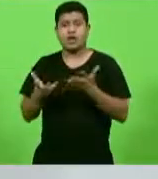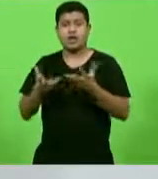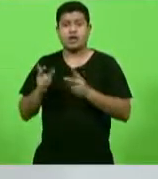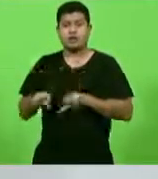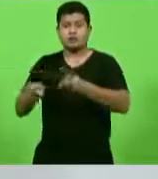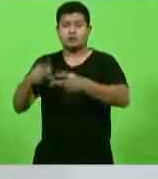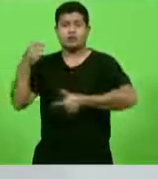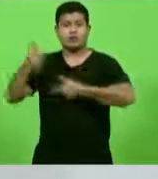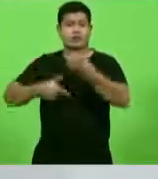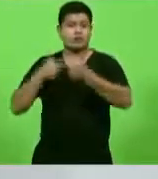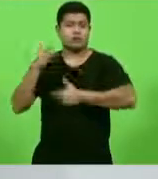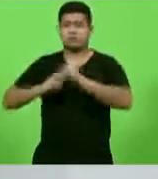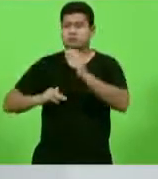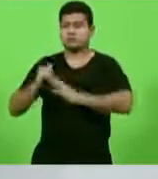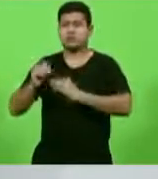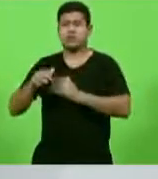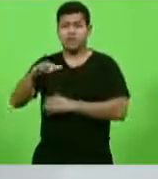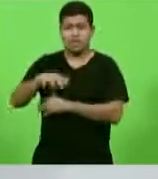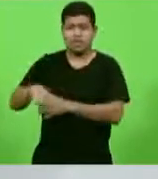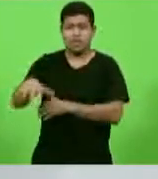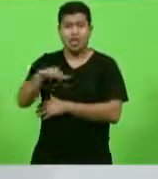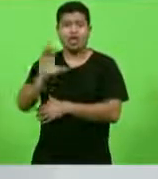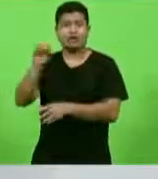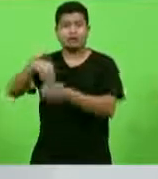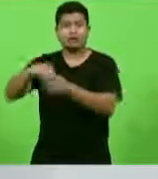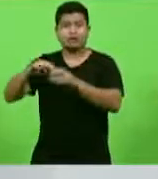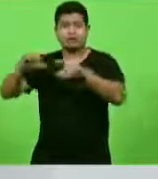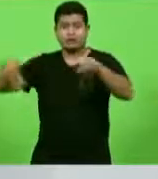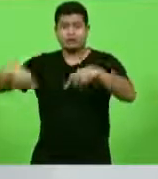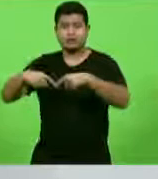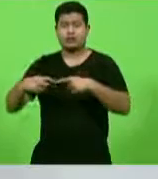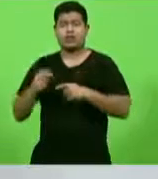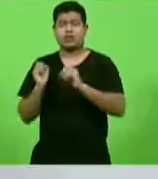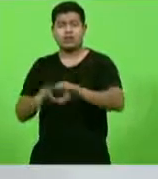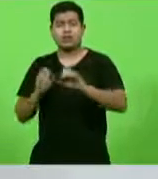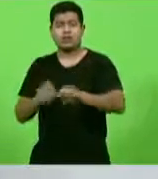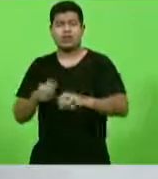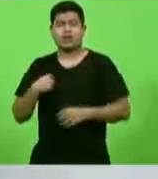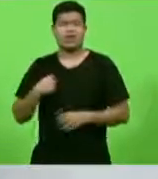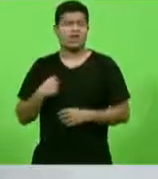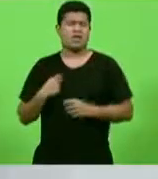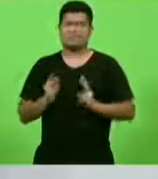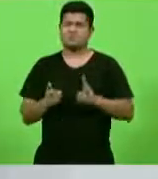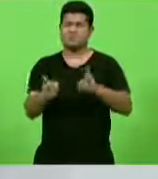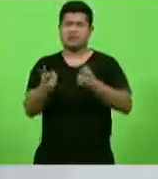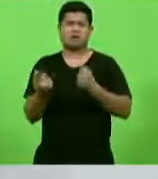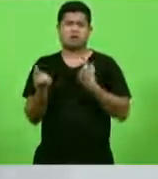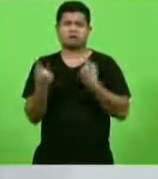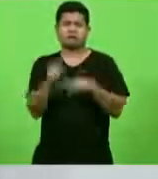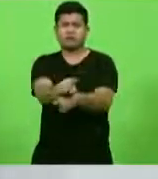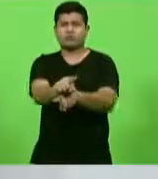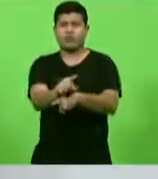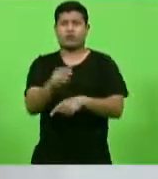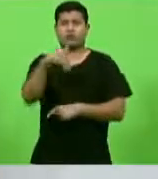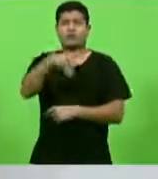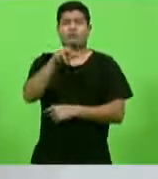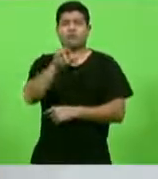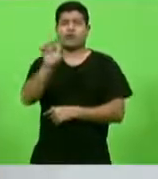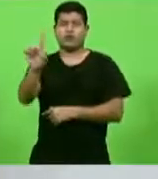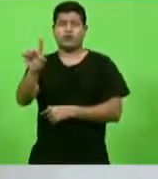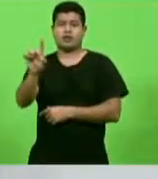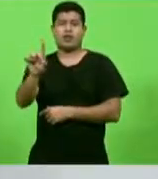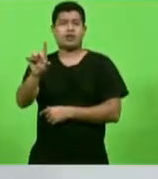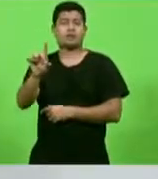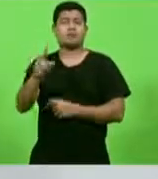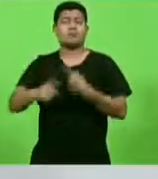atuando em sala de aula. Eu sempre fui contrária ao MRD, ao modelo de repasse direto,